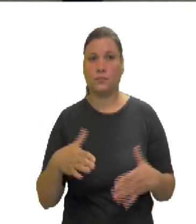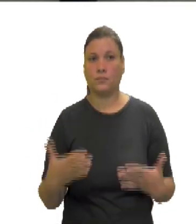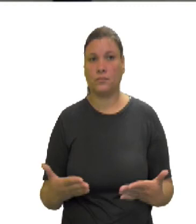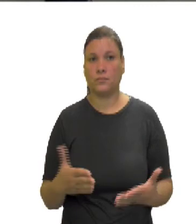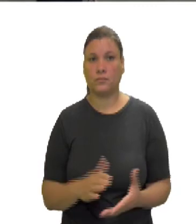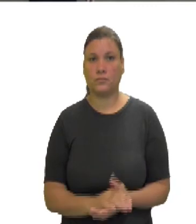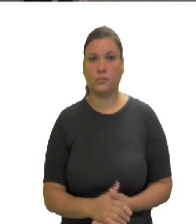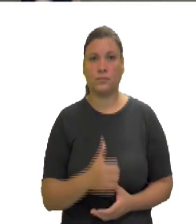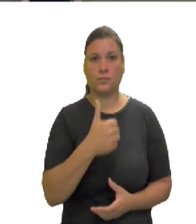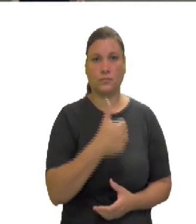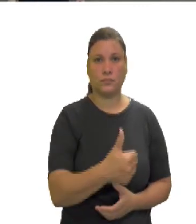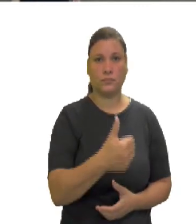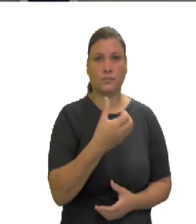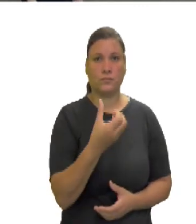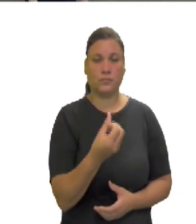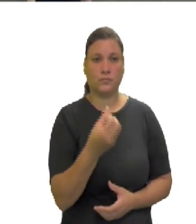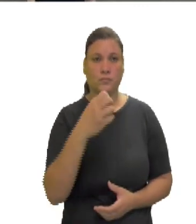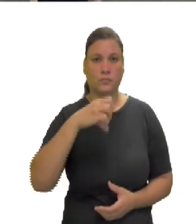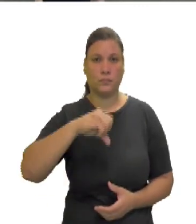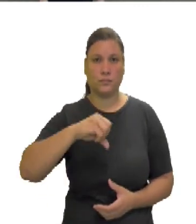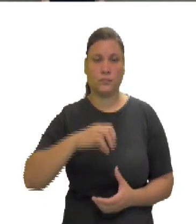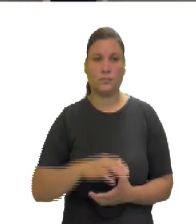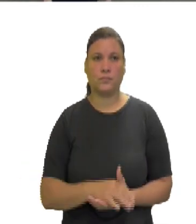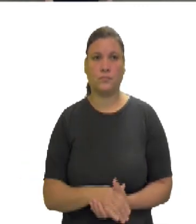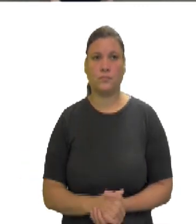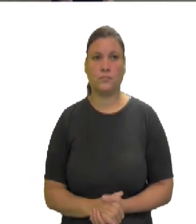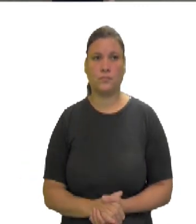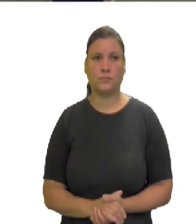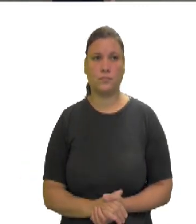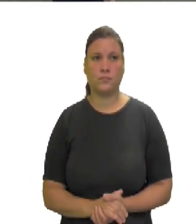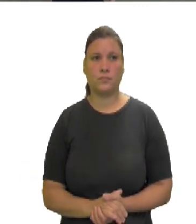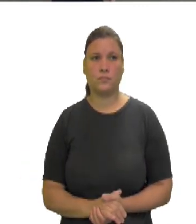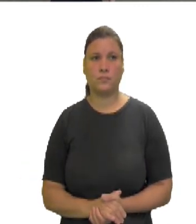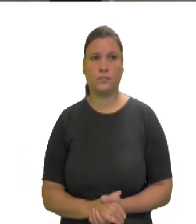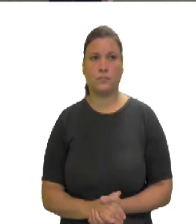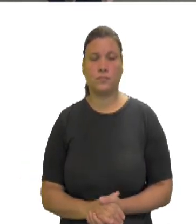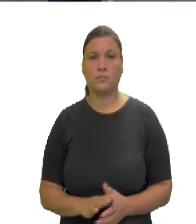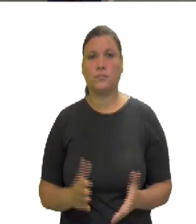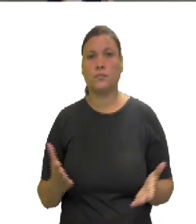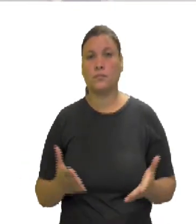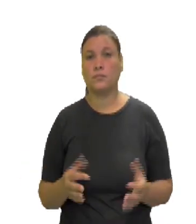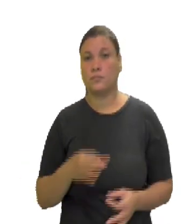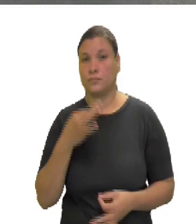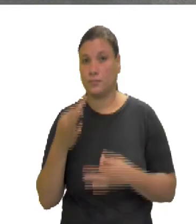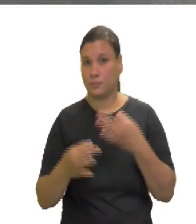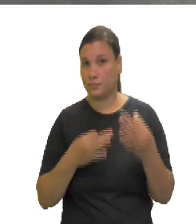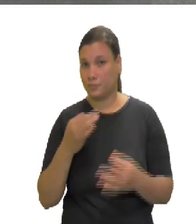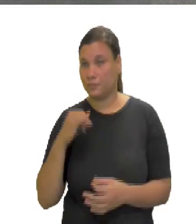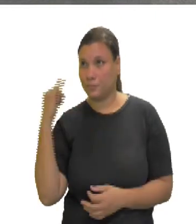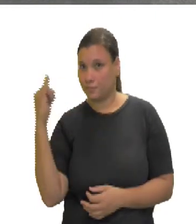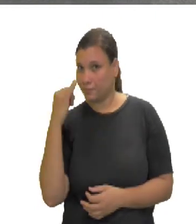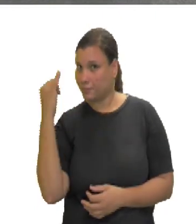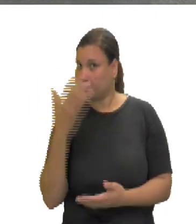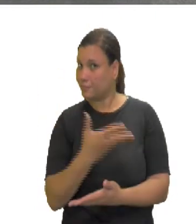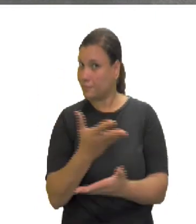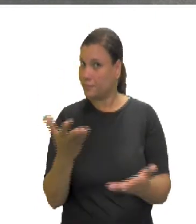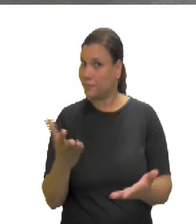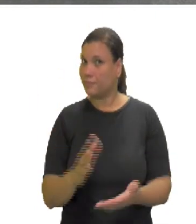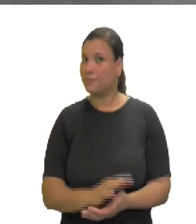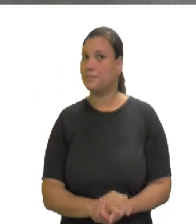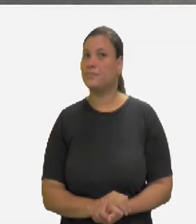quadrado igual a 169. Agora, eu tenho uma dica importante para vocês.